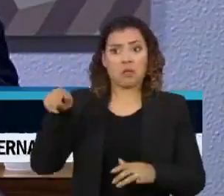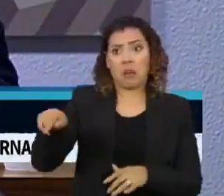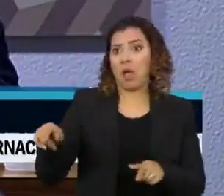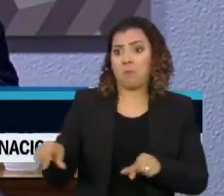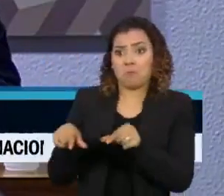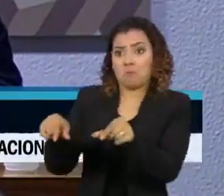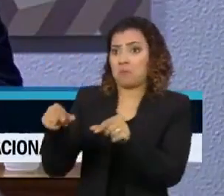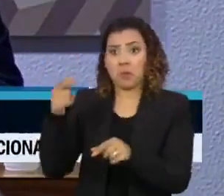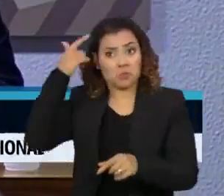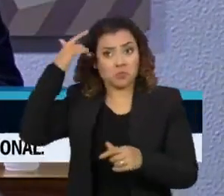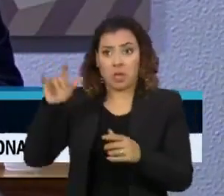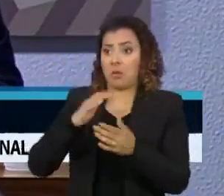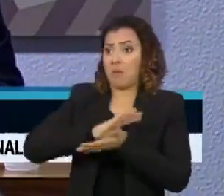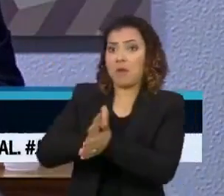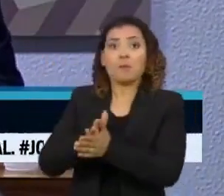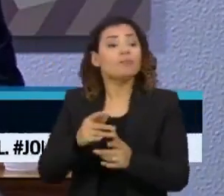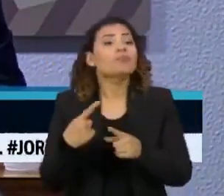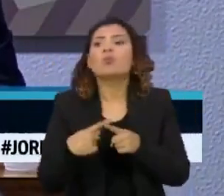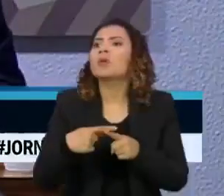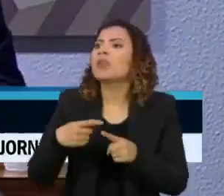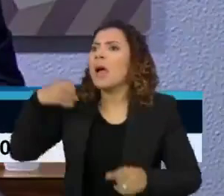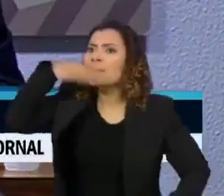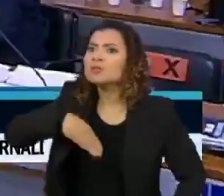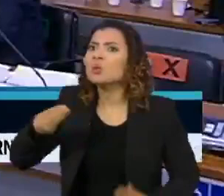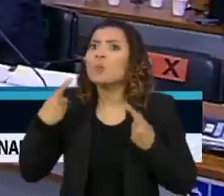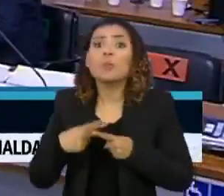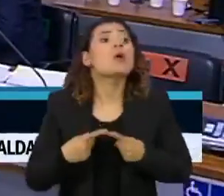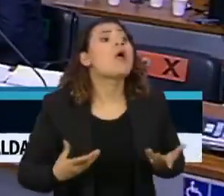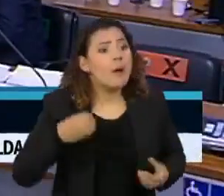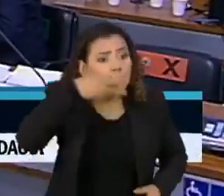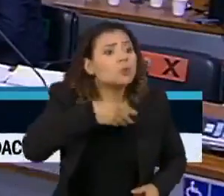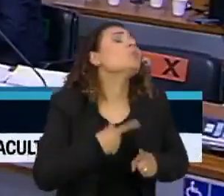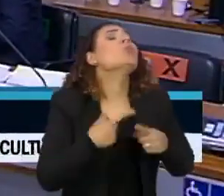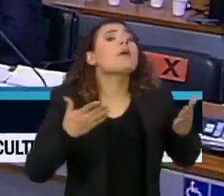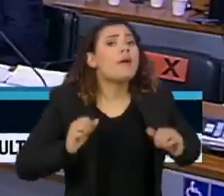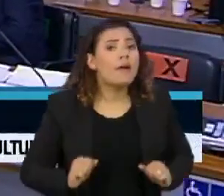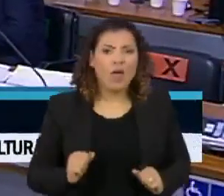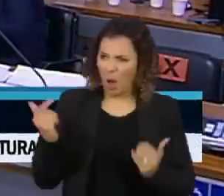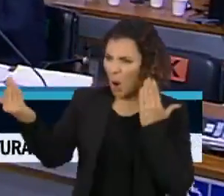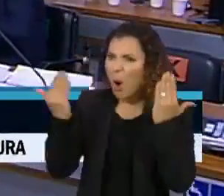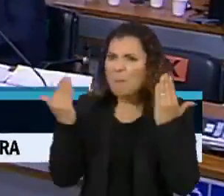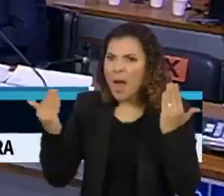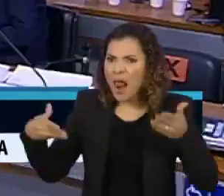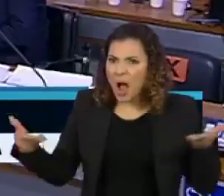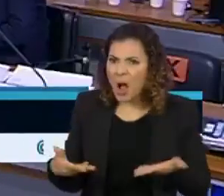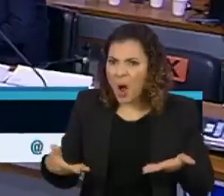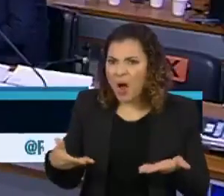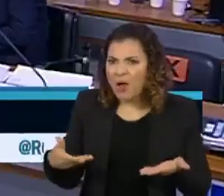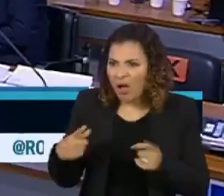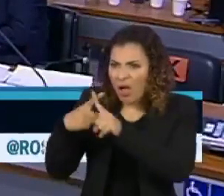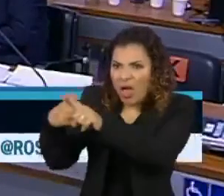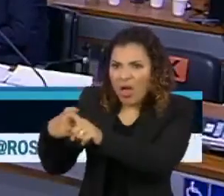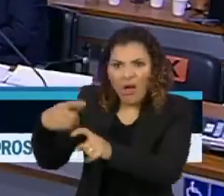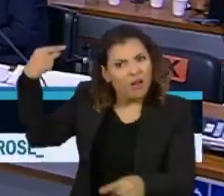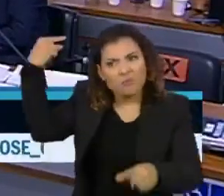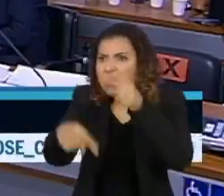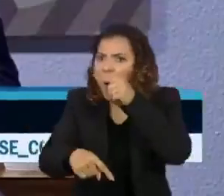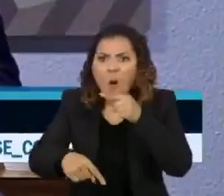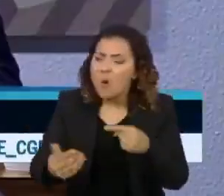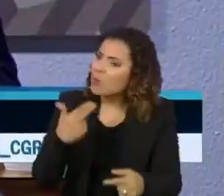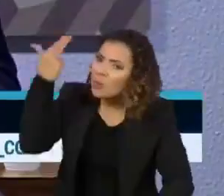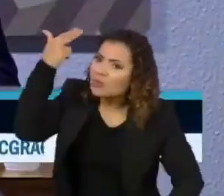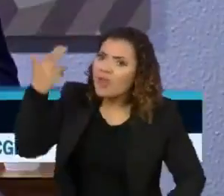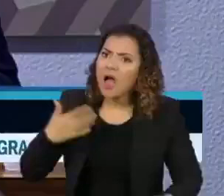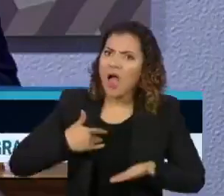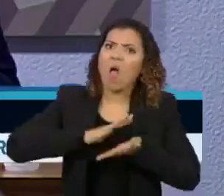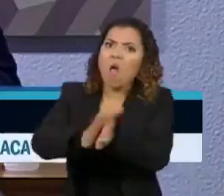É um absurdo. Porque é um absurdo, eu estou fazendo uma introdução do filme. É um absurdo, querer comparar a situação que nós estamos enfrentando aqui com